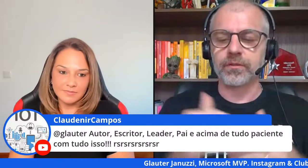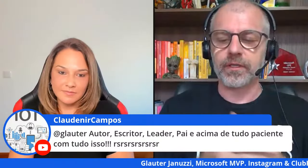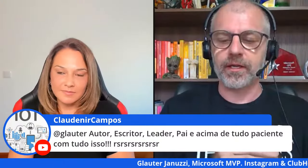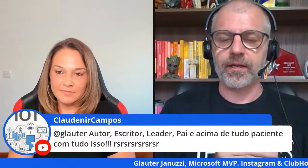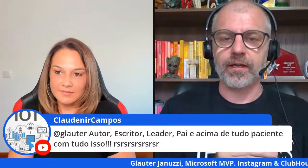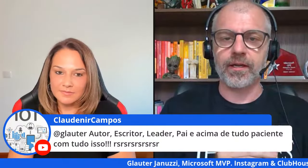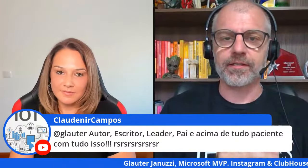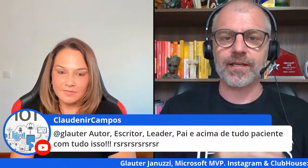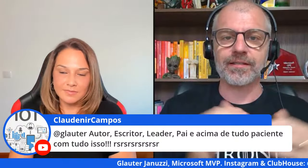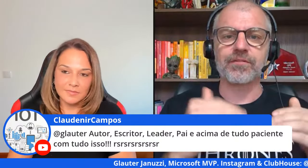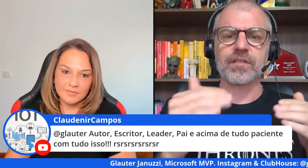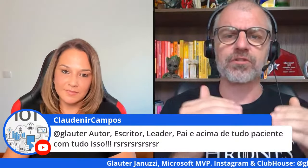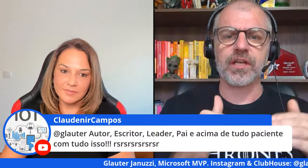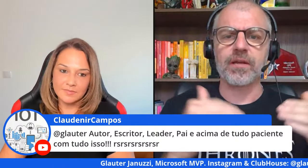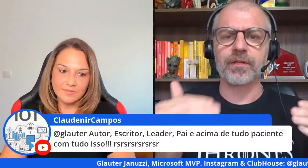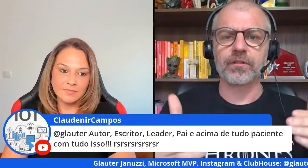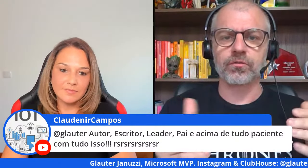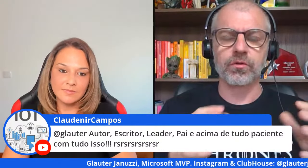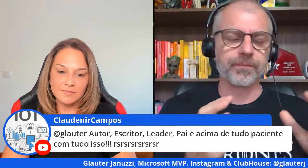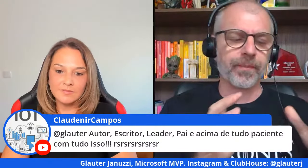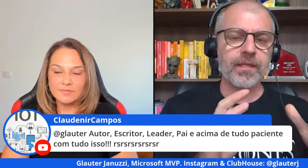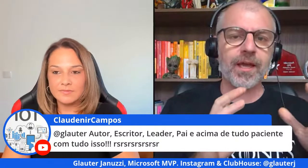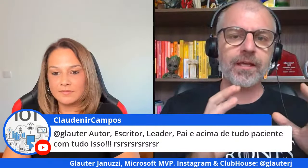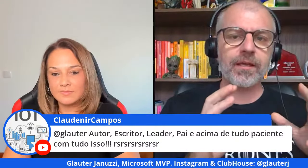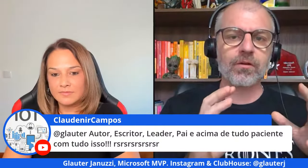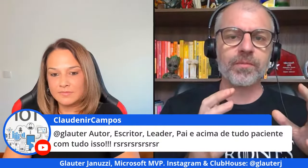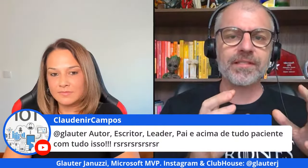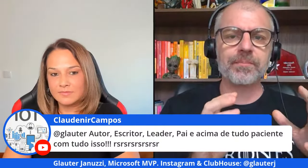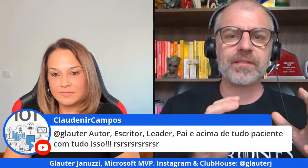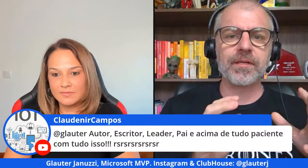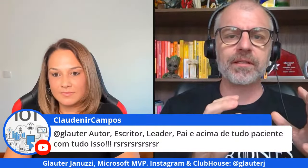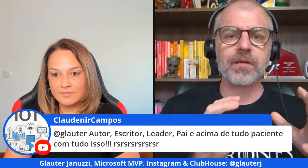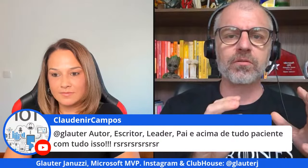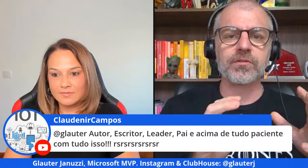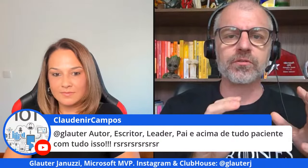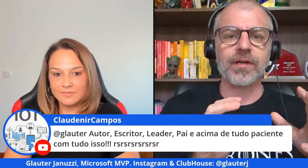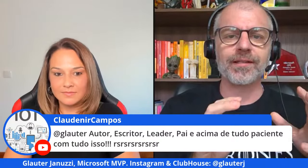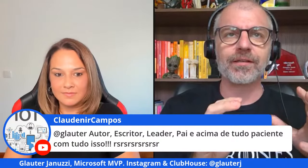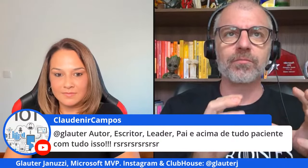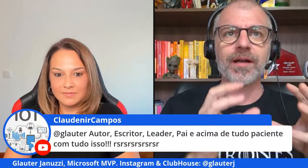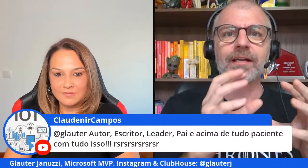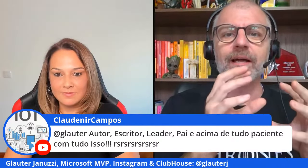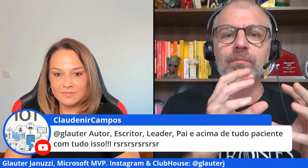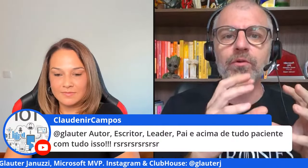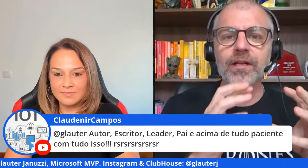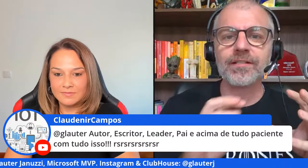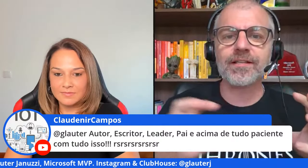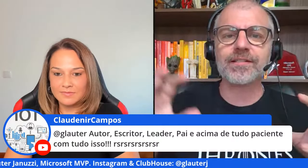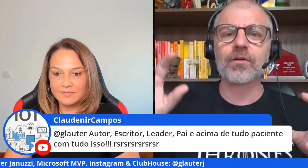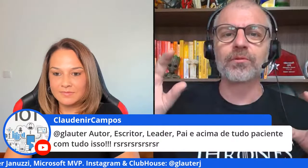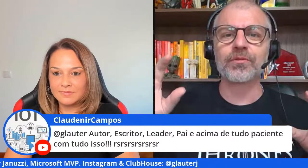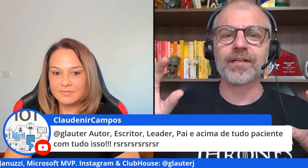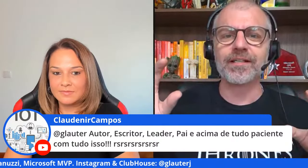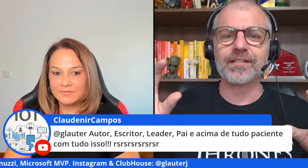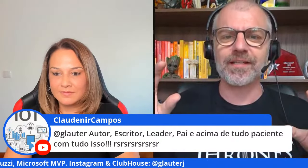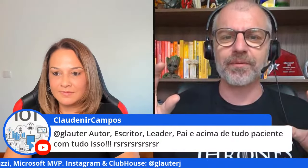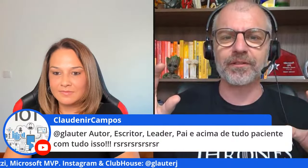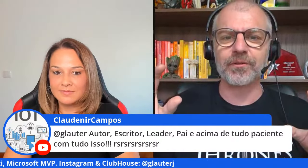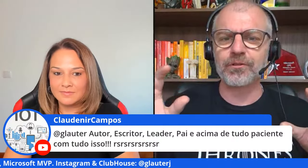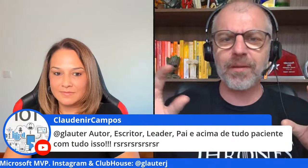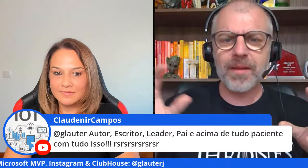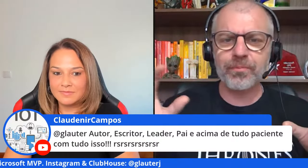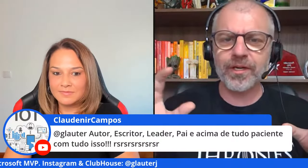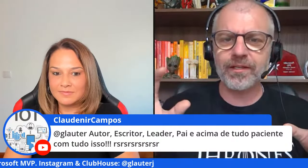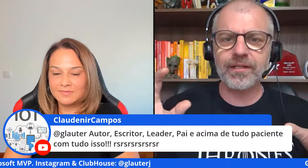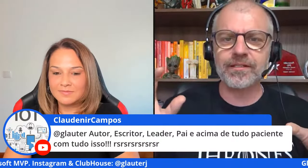mudando né essa visão de quem é empreendedor e aí eu comecei a perceber que também começou a ter uma glamuralização muito grande de ser